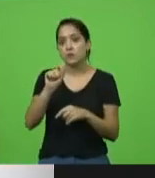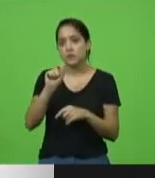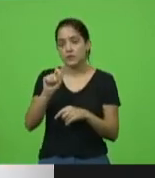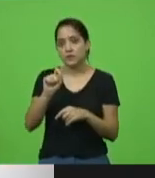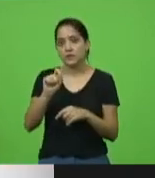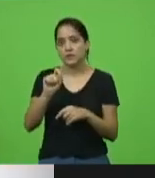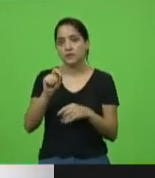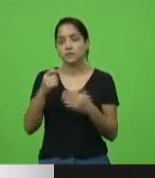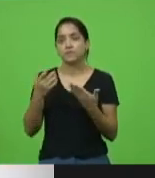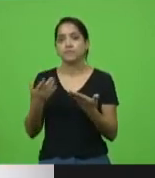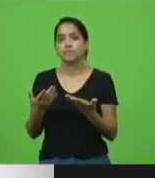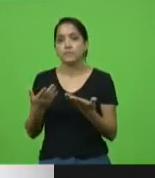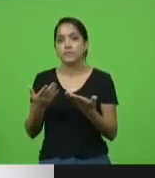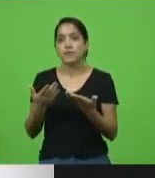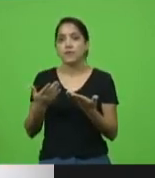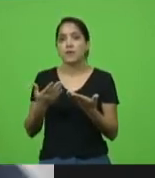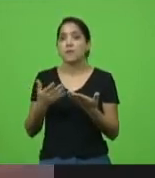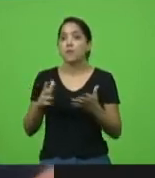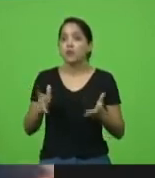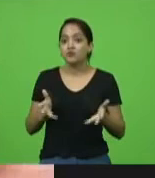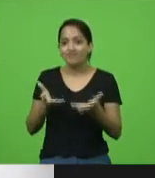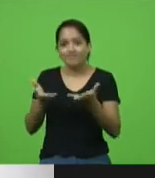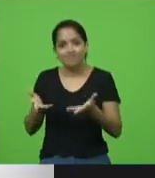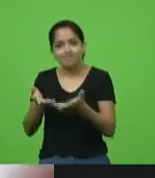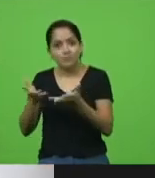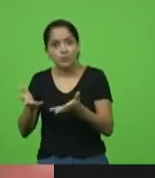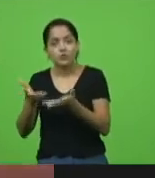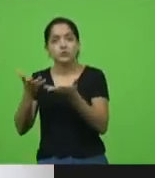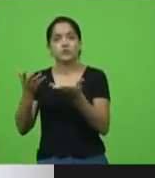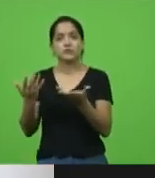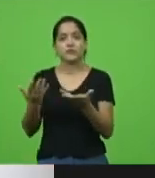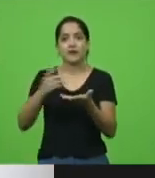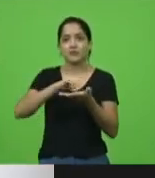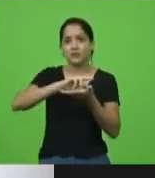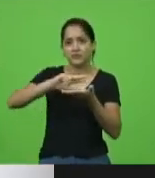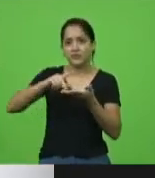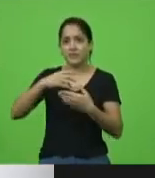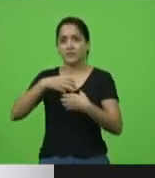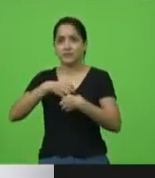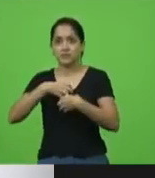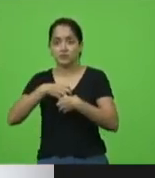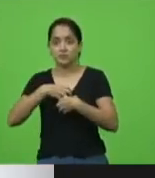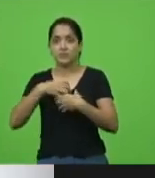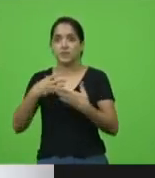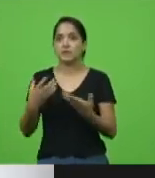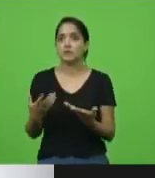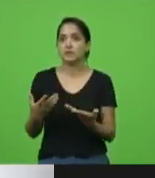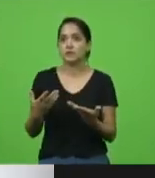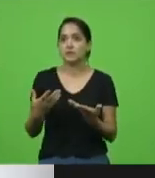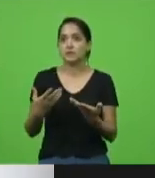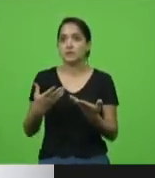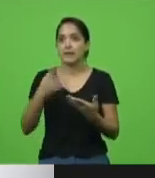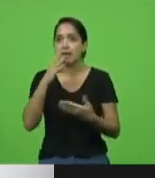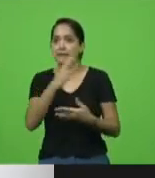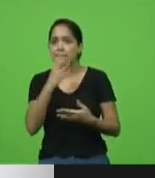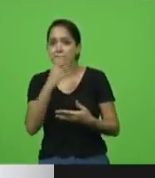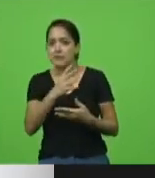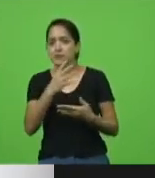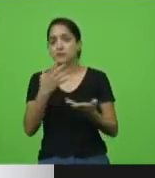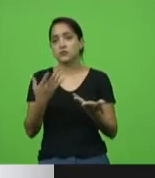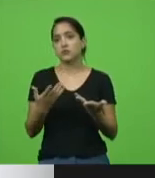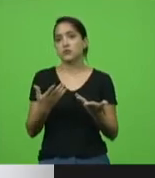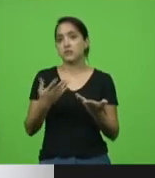algo que pode motivar várias reações, entre elas críticas de cúdio pessoal,